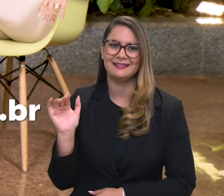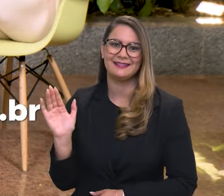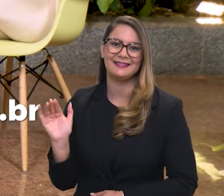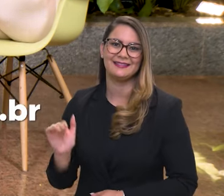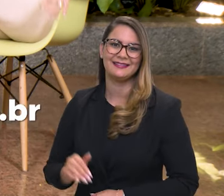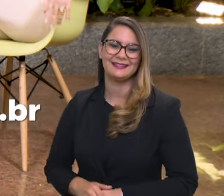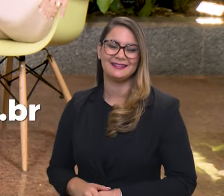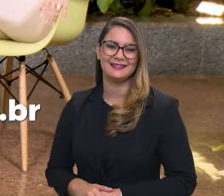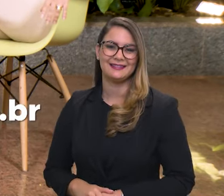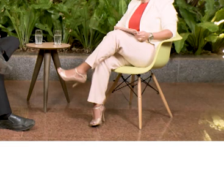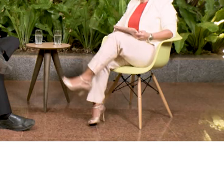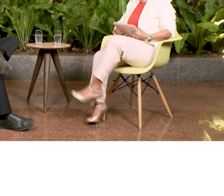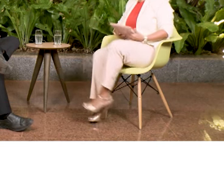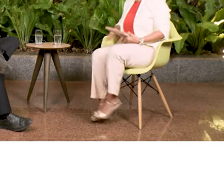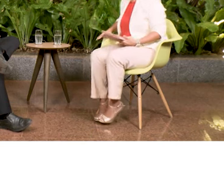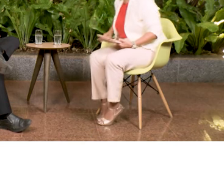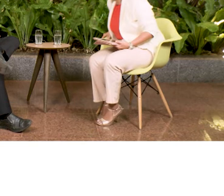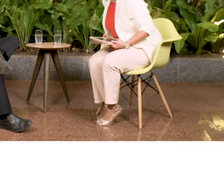Góve. Até mais.